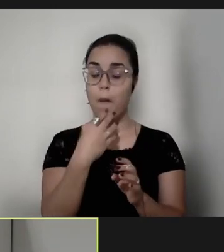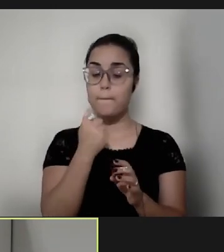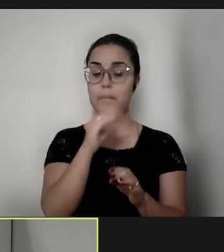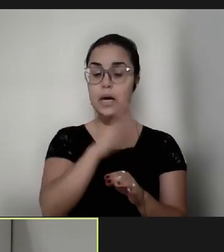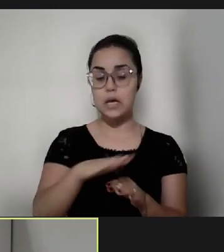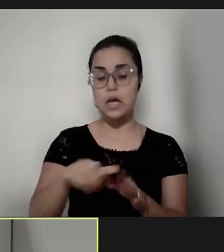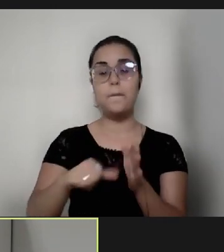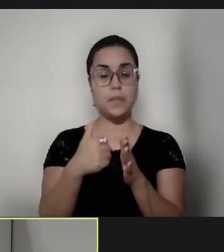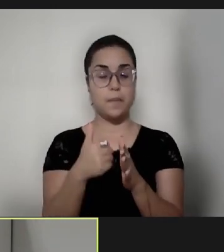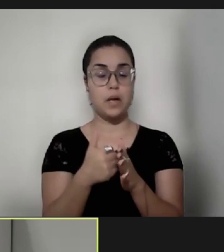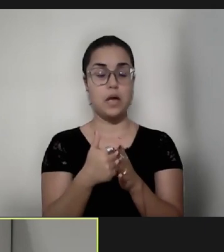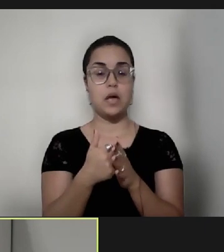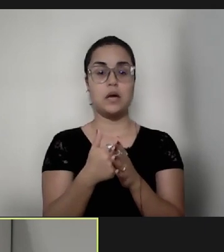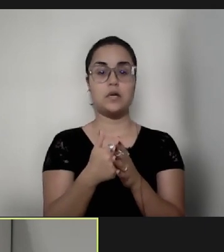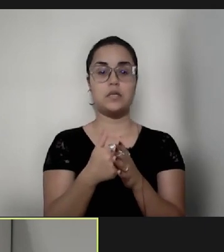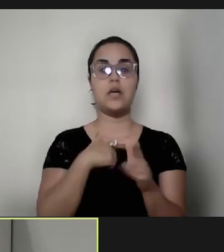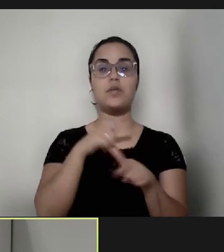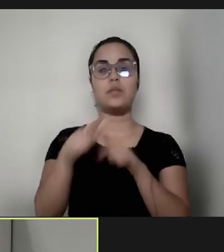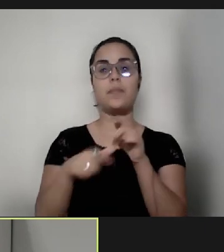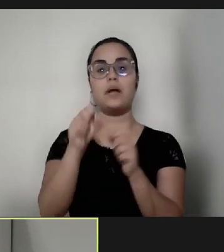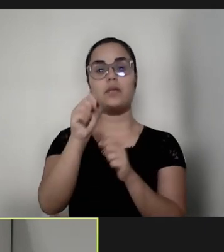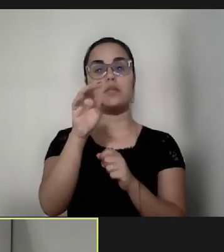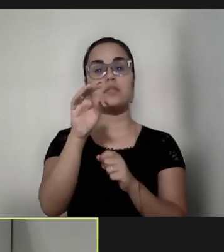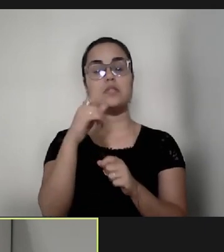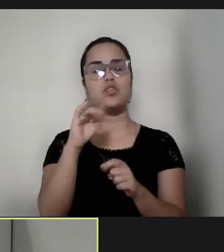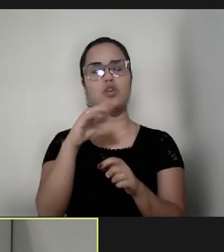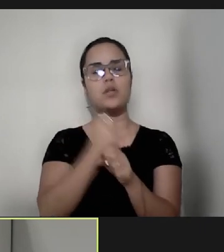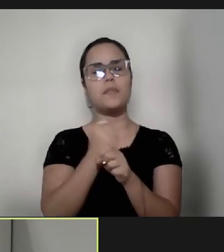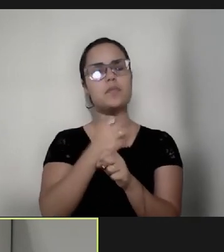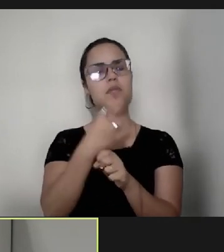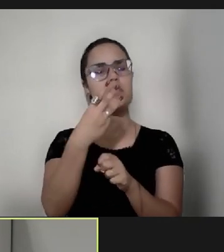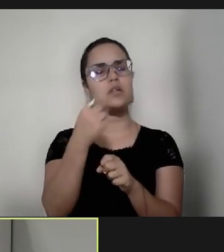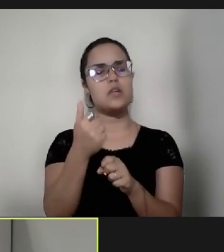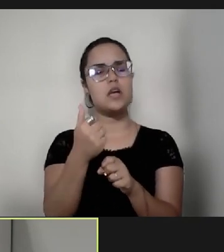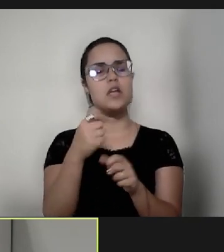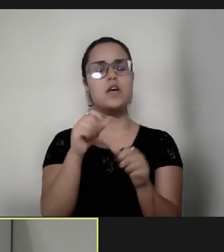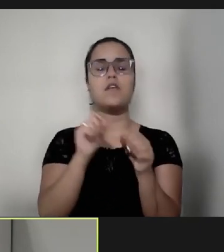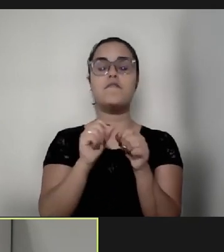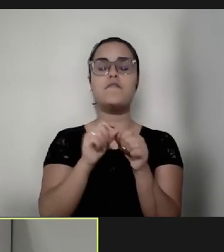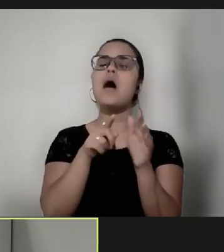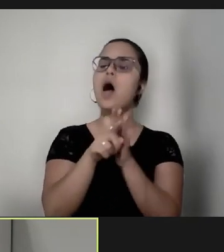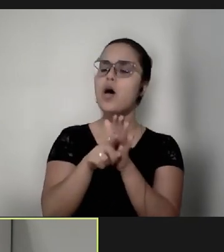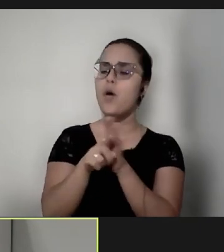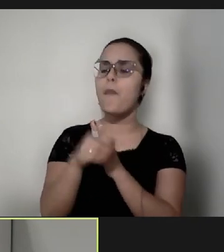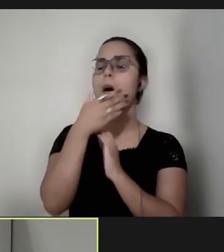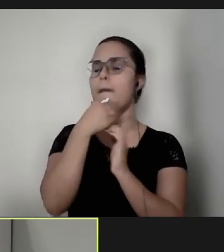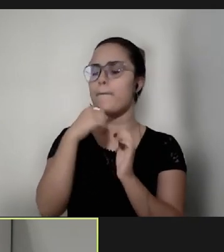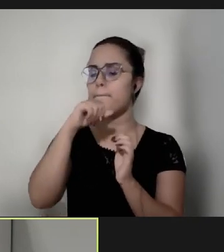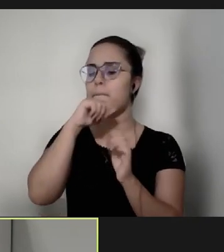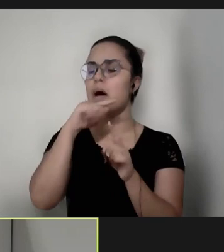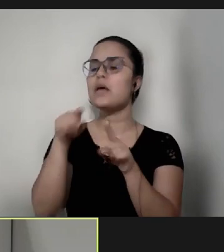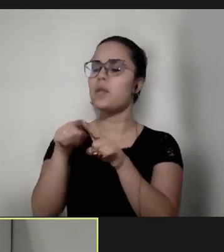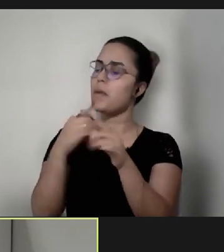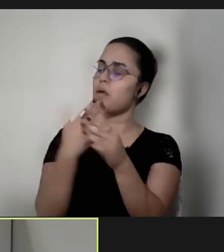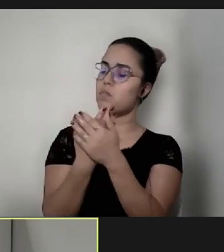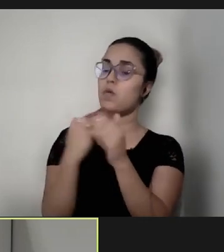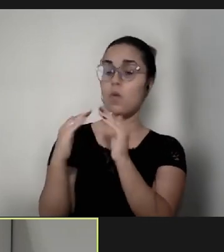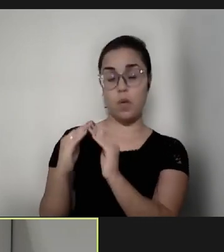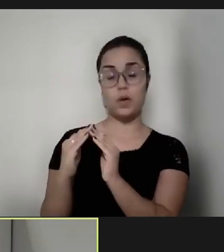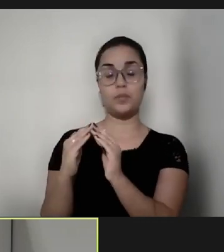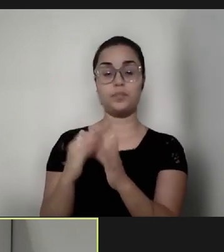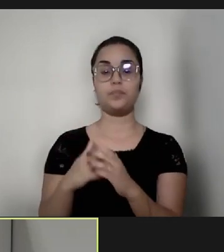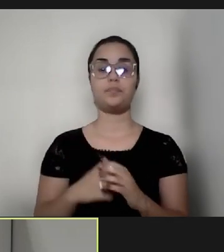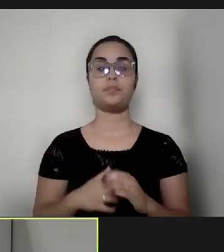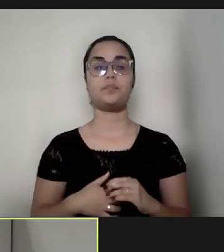STJ há 13 anos, faço consultoria pedagógica para pais e escolas e autora do